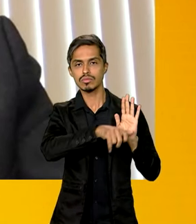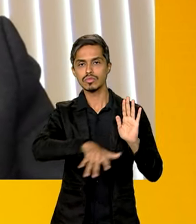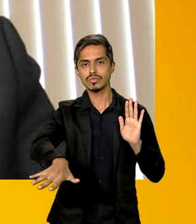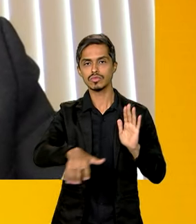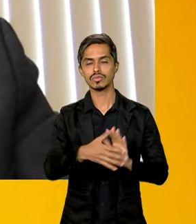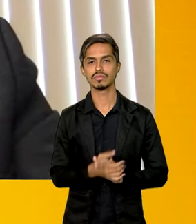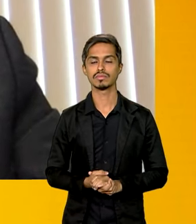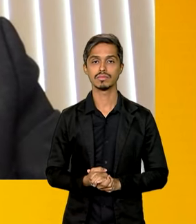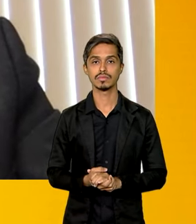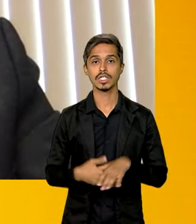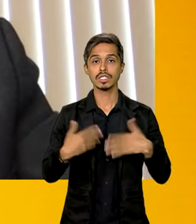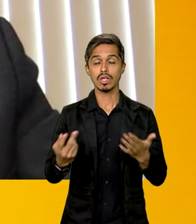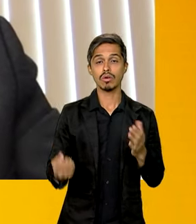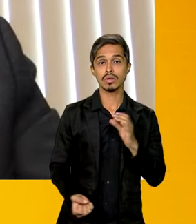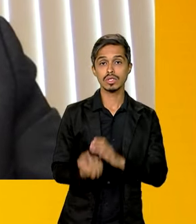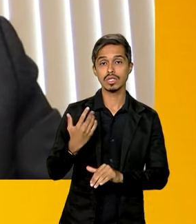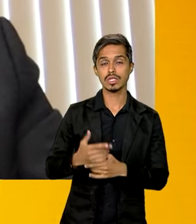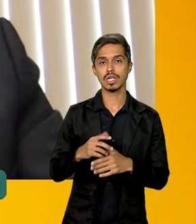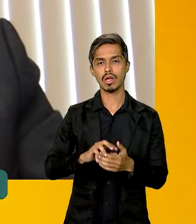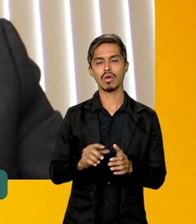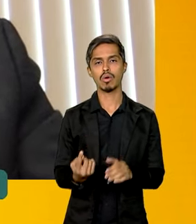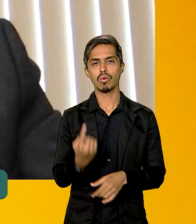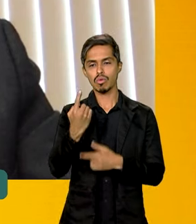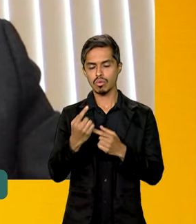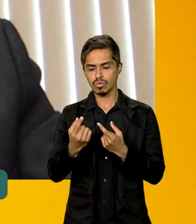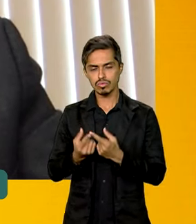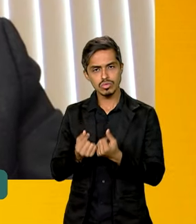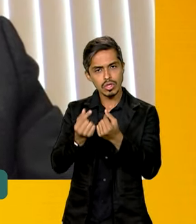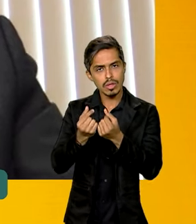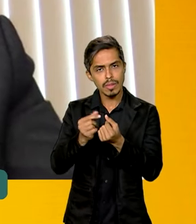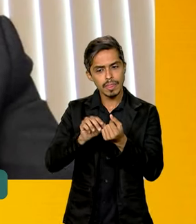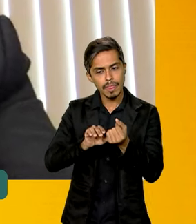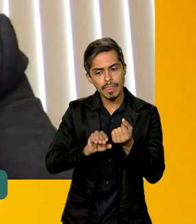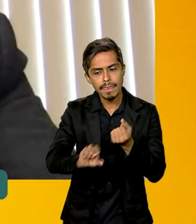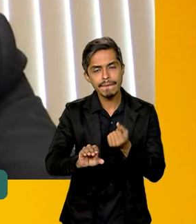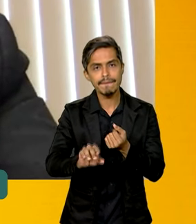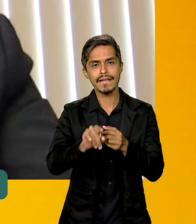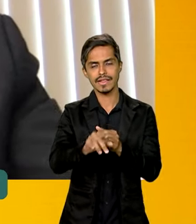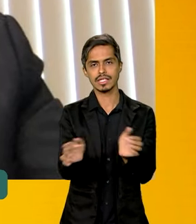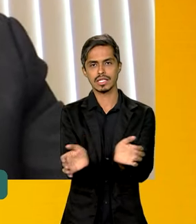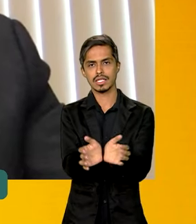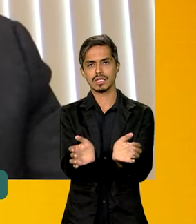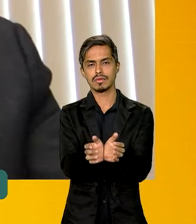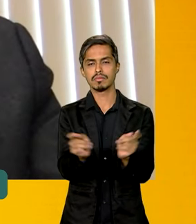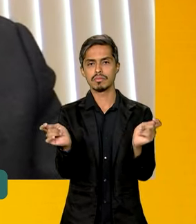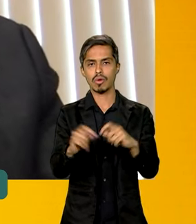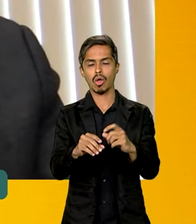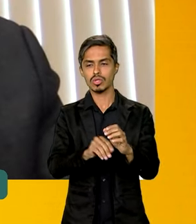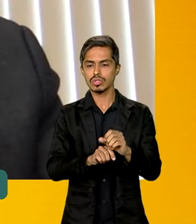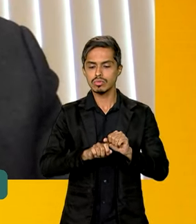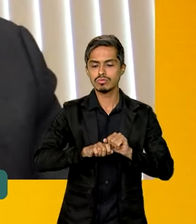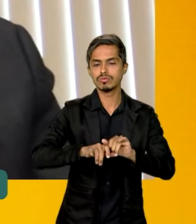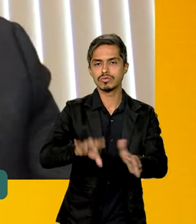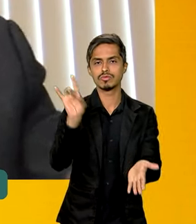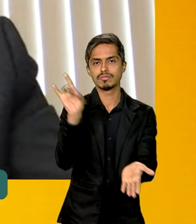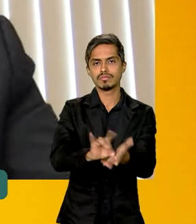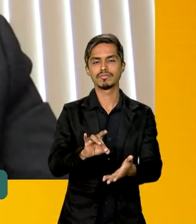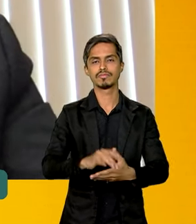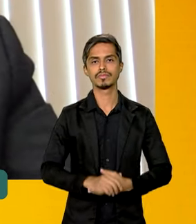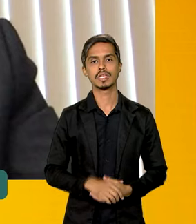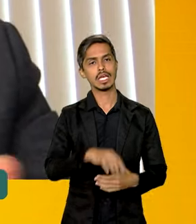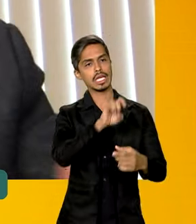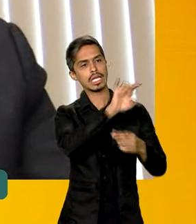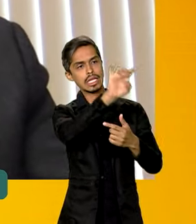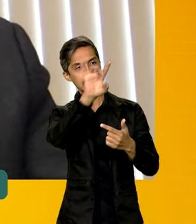e cria, reserva um orçamento para que essas equipes possam ser implementadas por